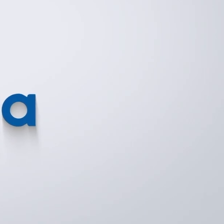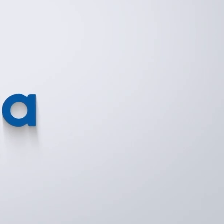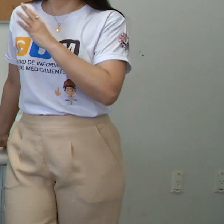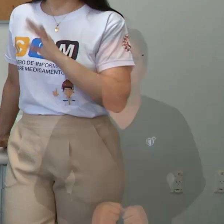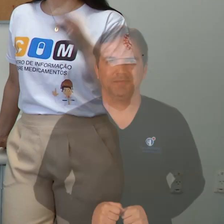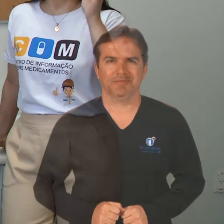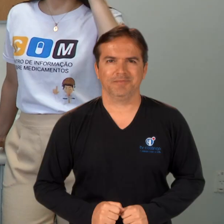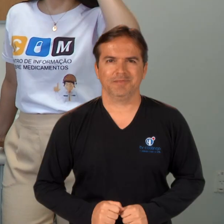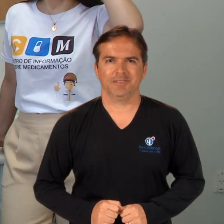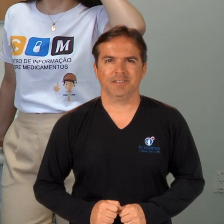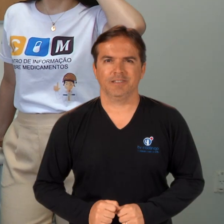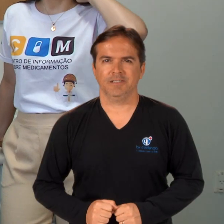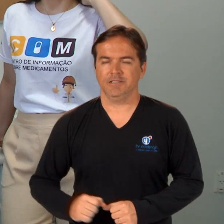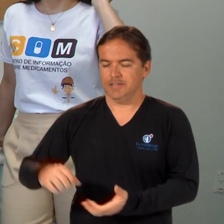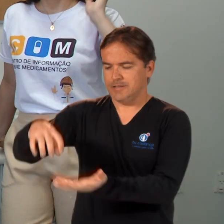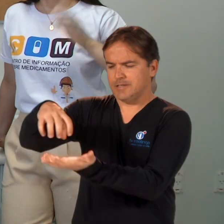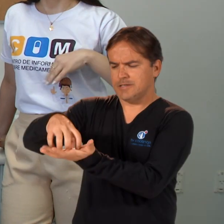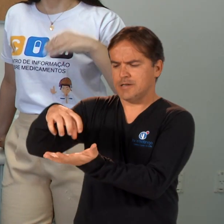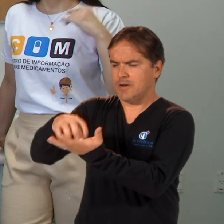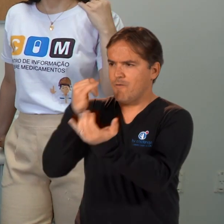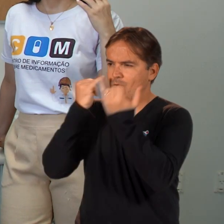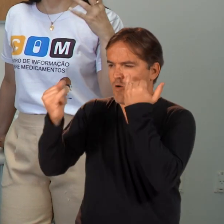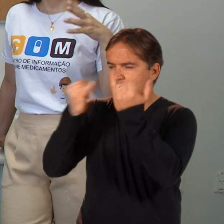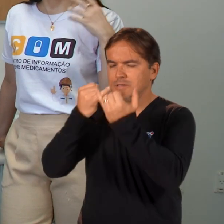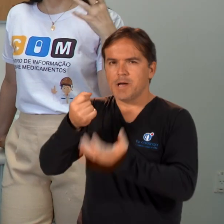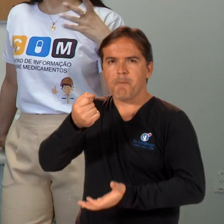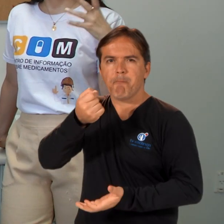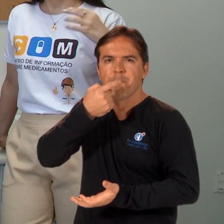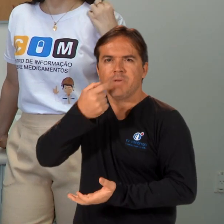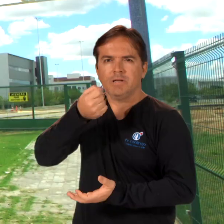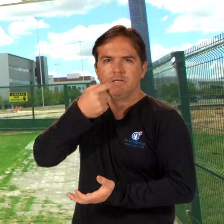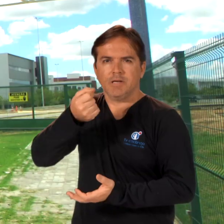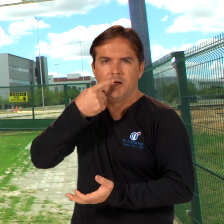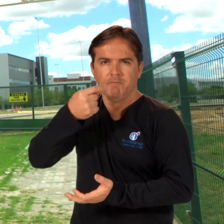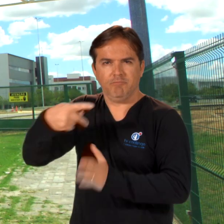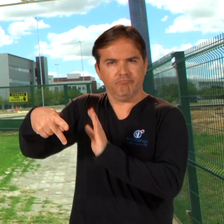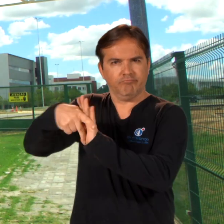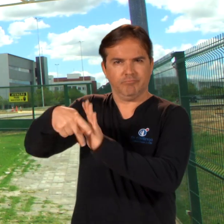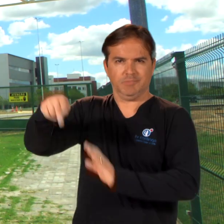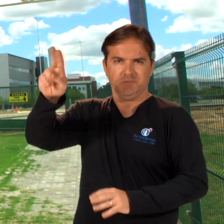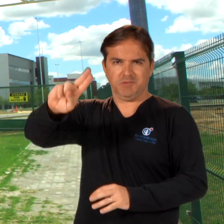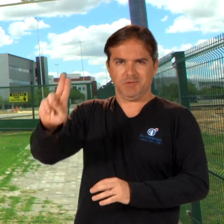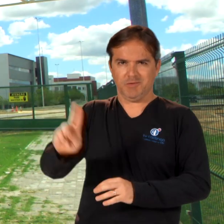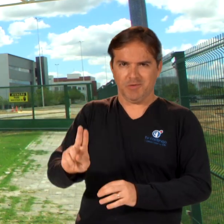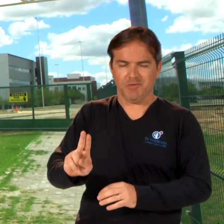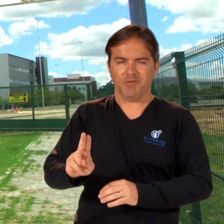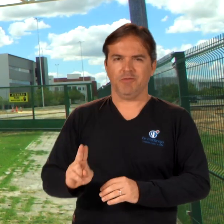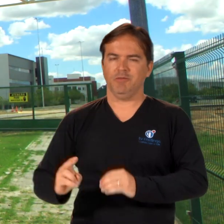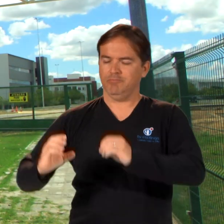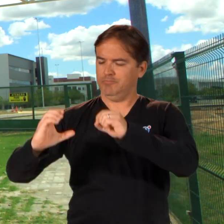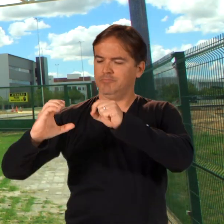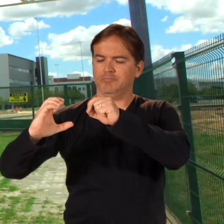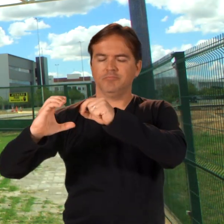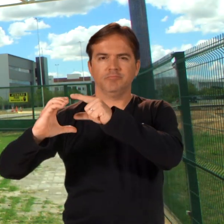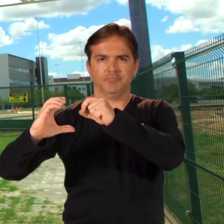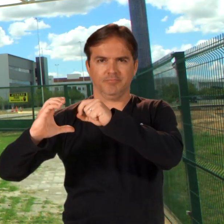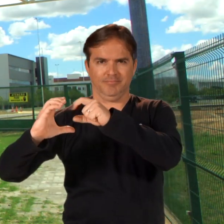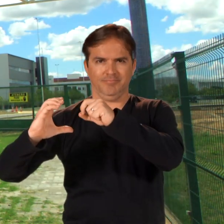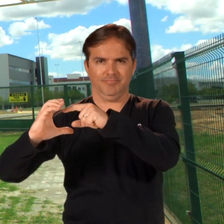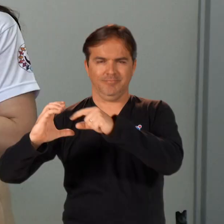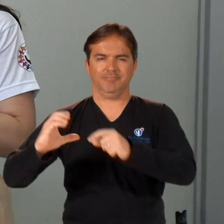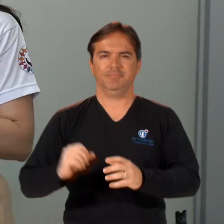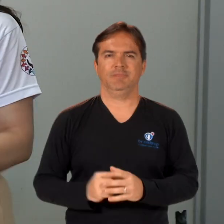O Centro de Informação sobre Medicamentos da Universidade Federal do Vale do São